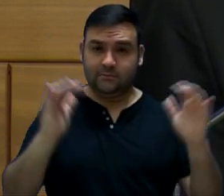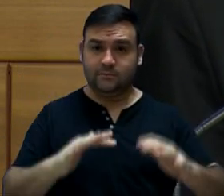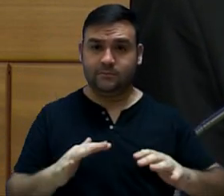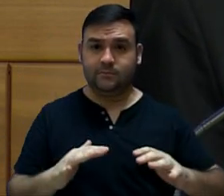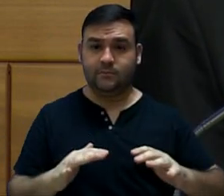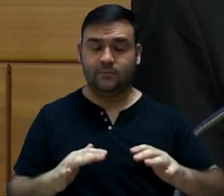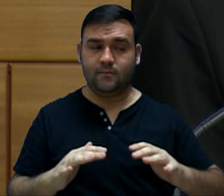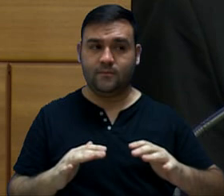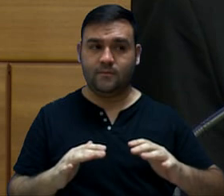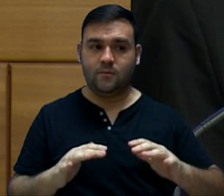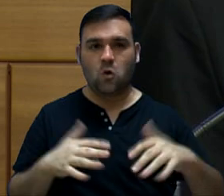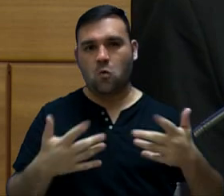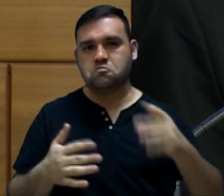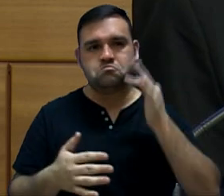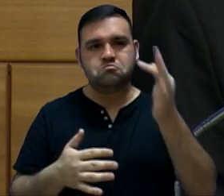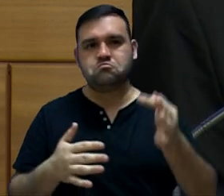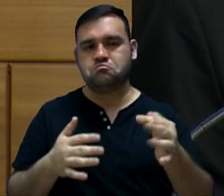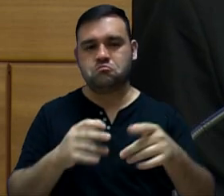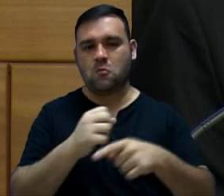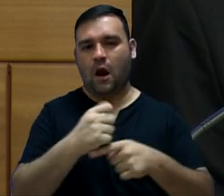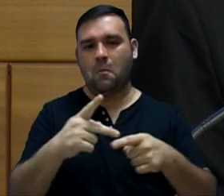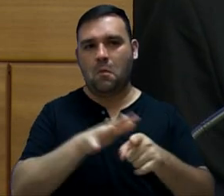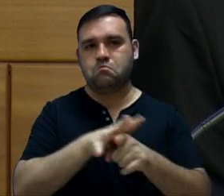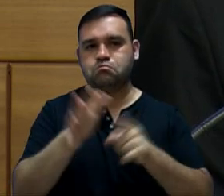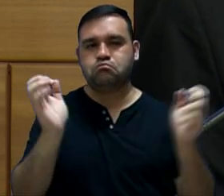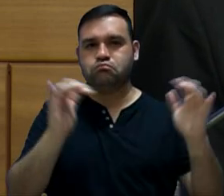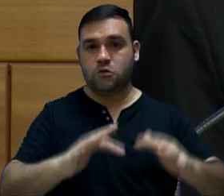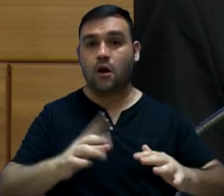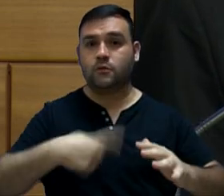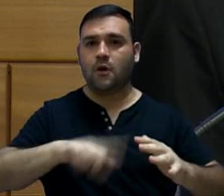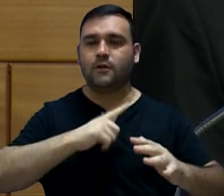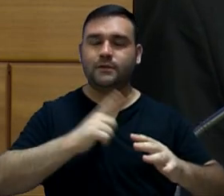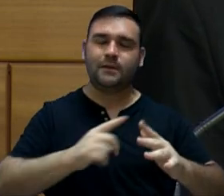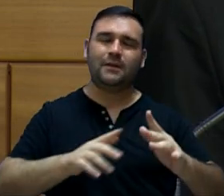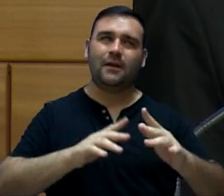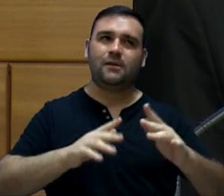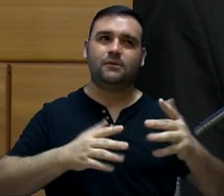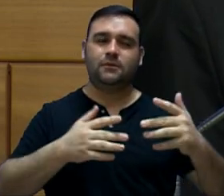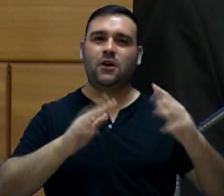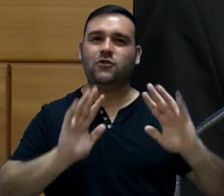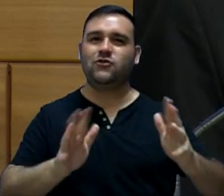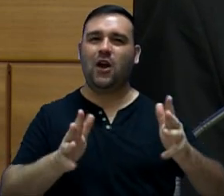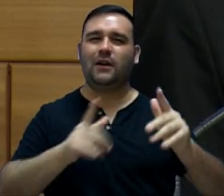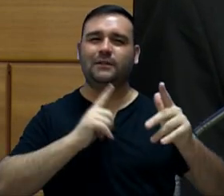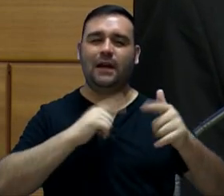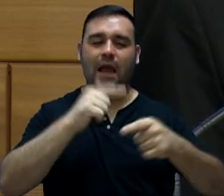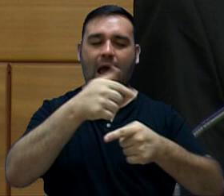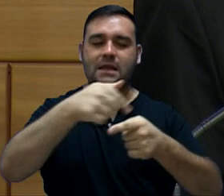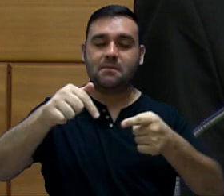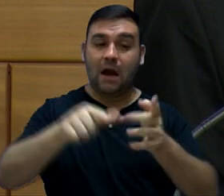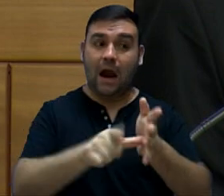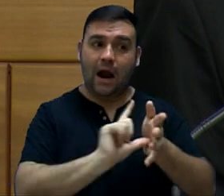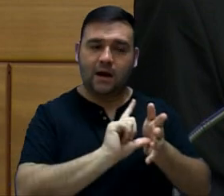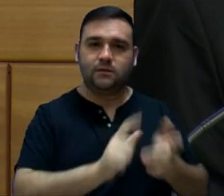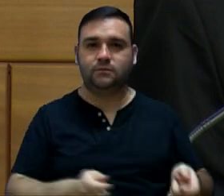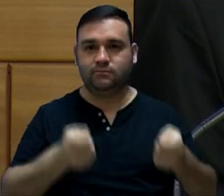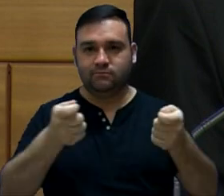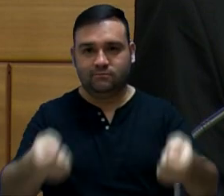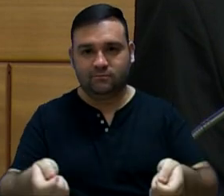ou na próxima audiência pública, estaremos com o material já pelo menos uma semana antes pronto.